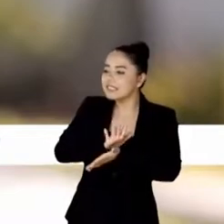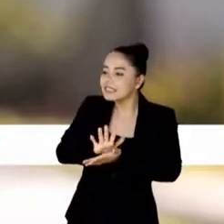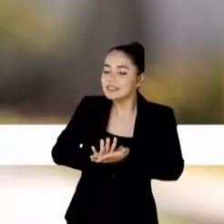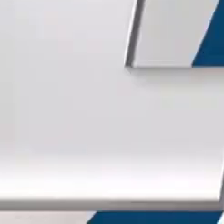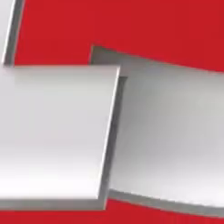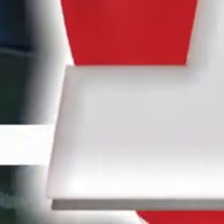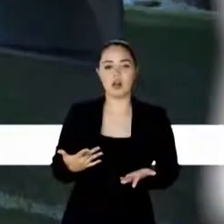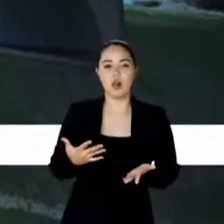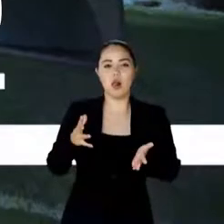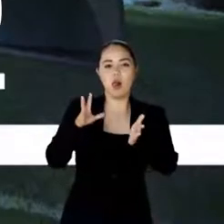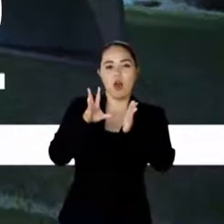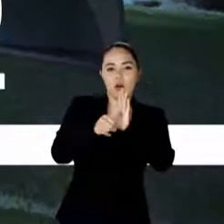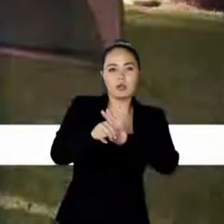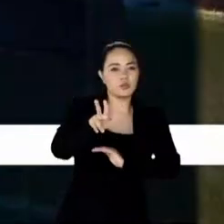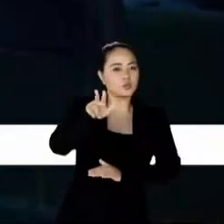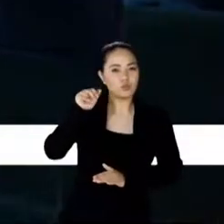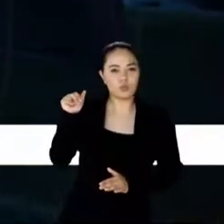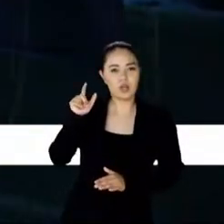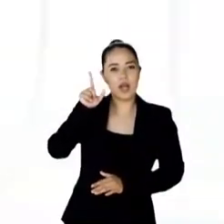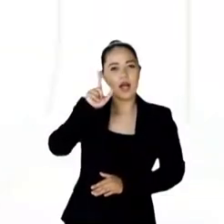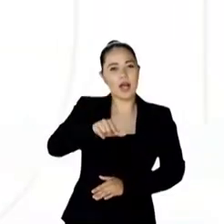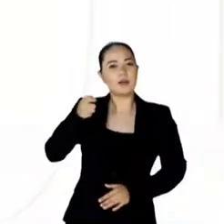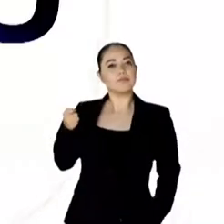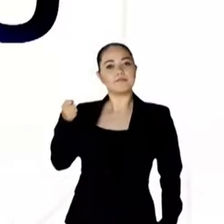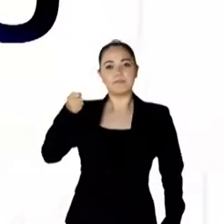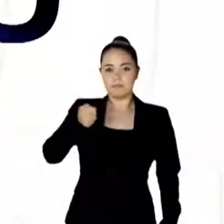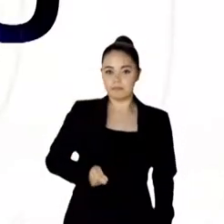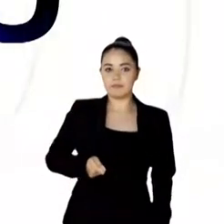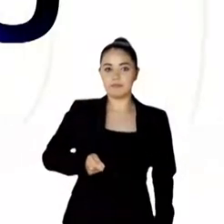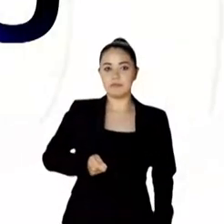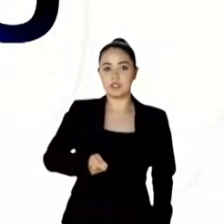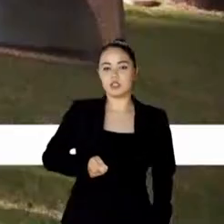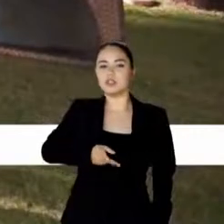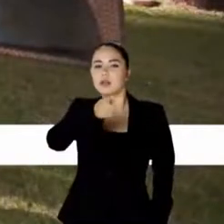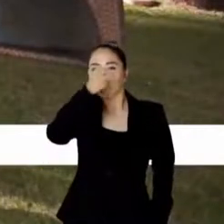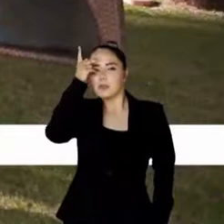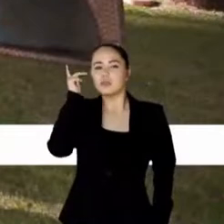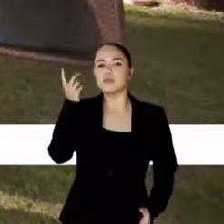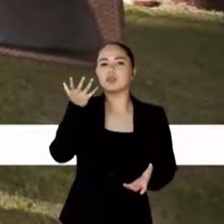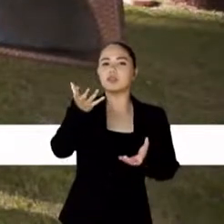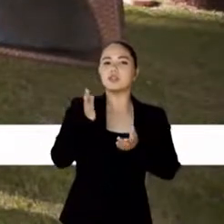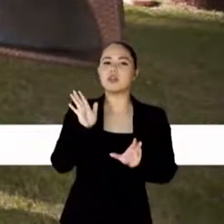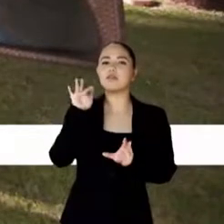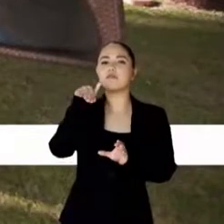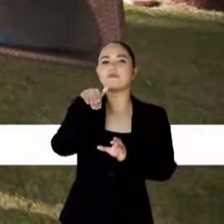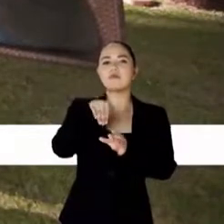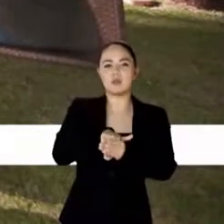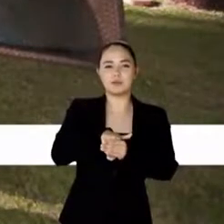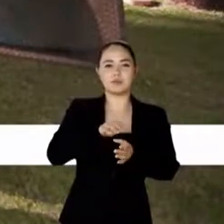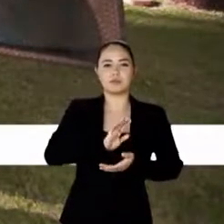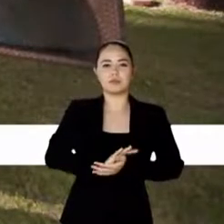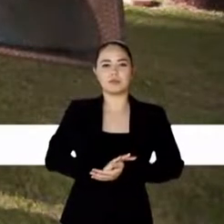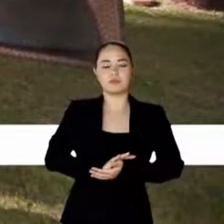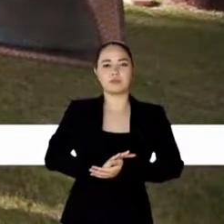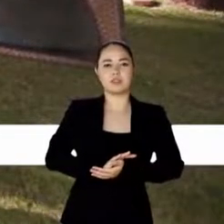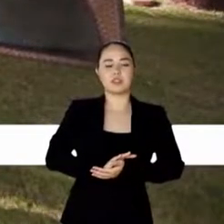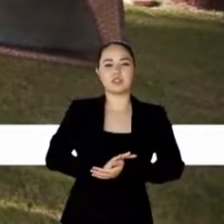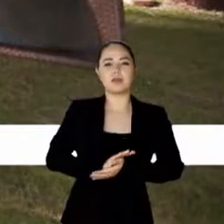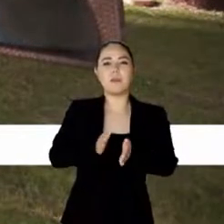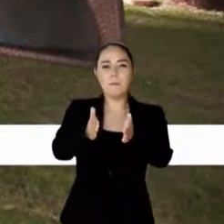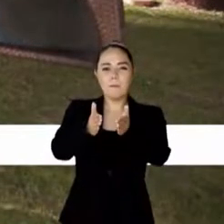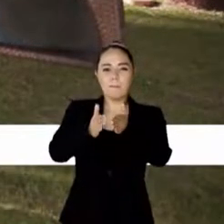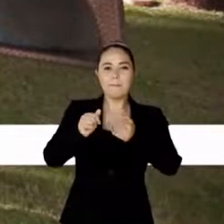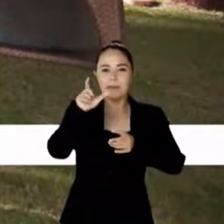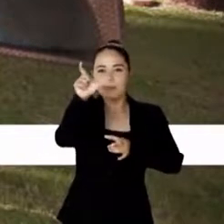nenhuma corrupção? Não se envolver em corrupção é uma obrigação daqueles que procuram o voto, que